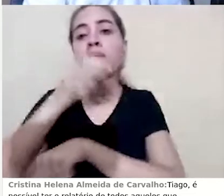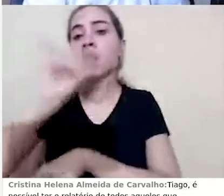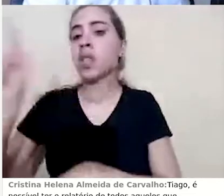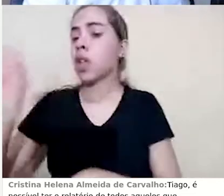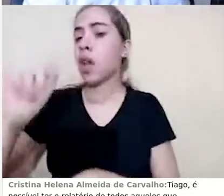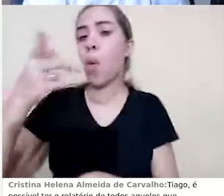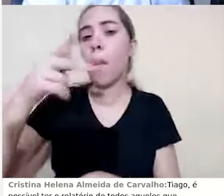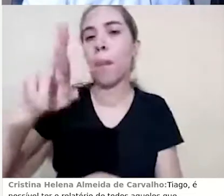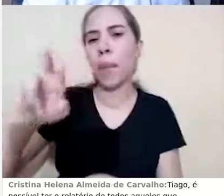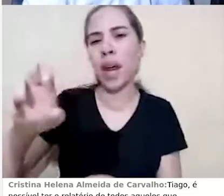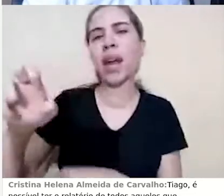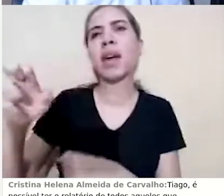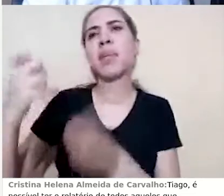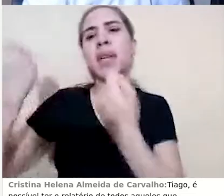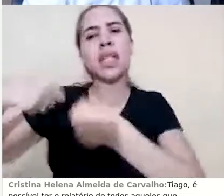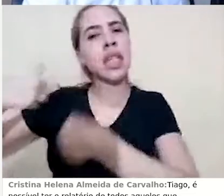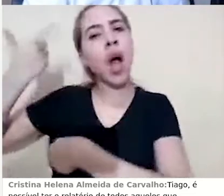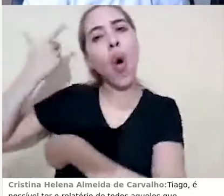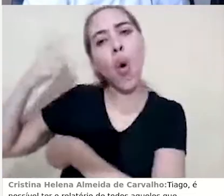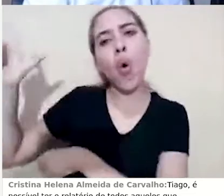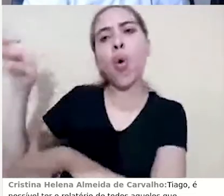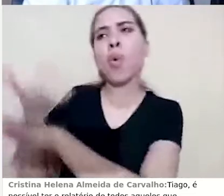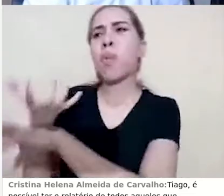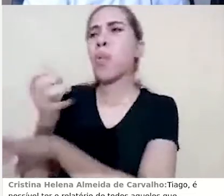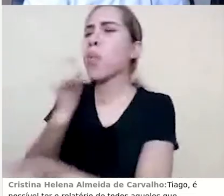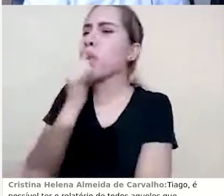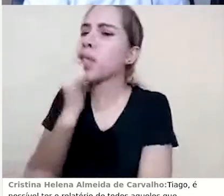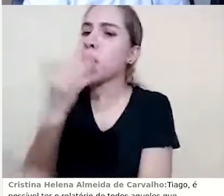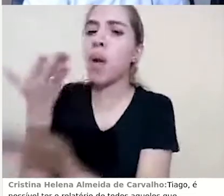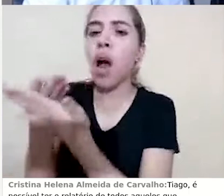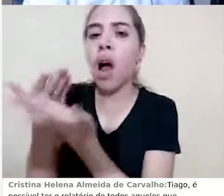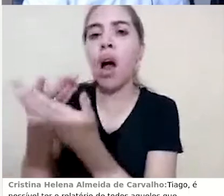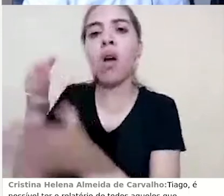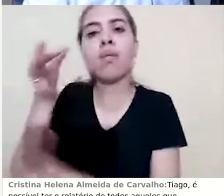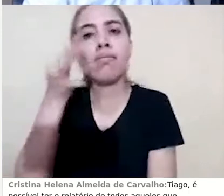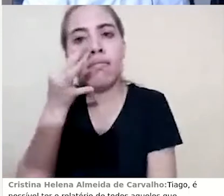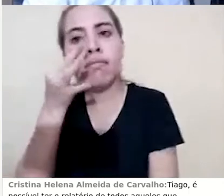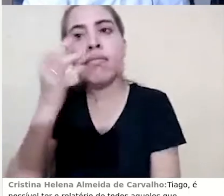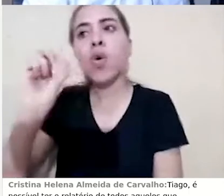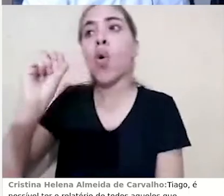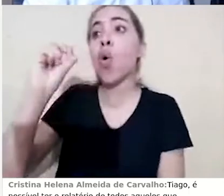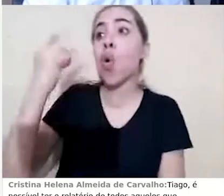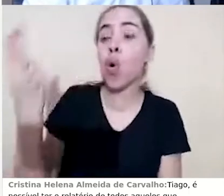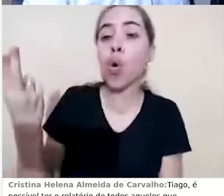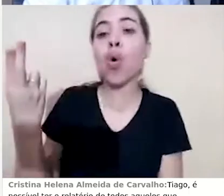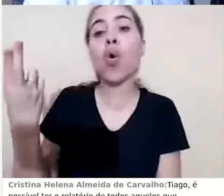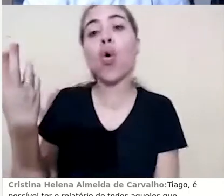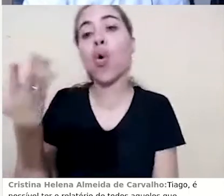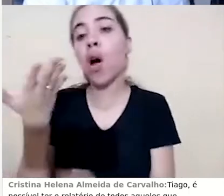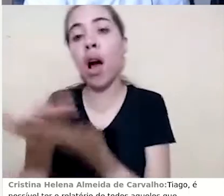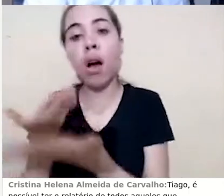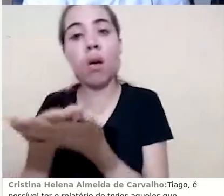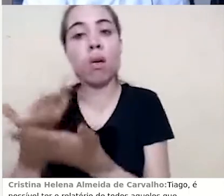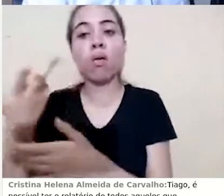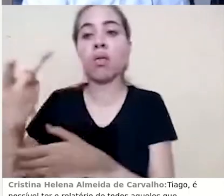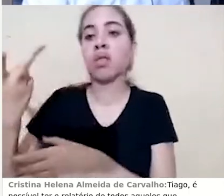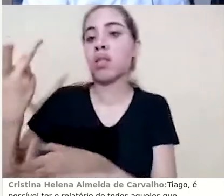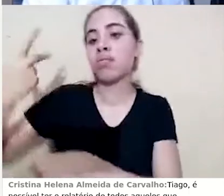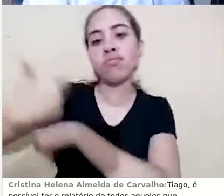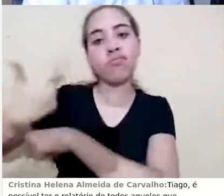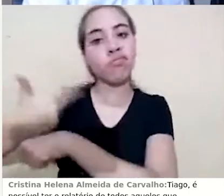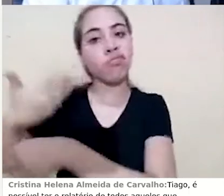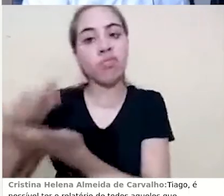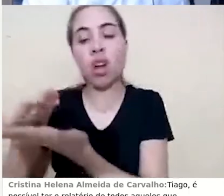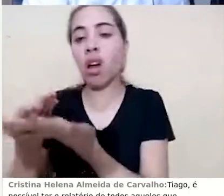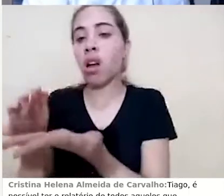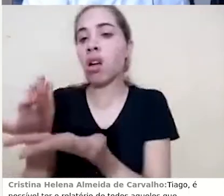ou seja, dependerem, por exemplo, de uma aula presencial primeiro, ou de uma aula síncrona primeiro para ser ativado, disponibilizar